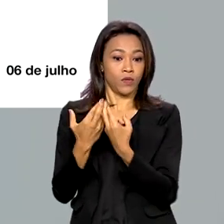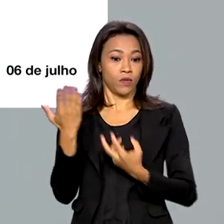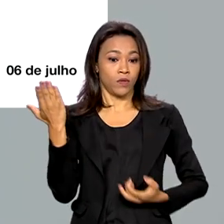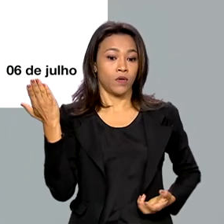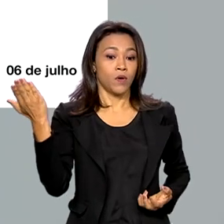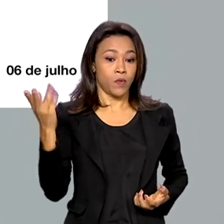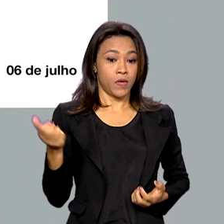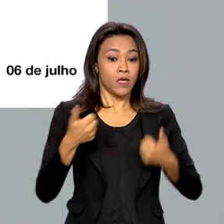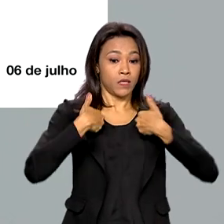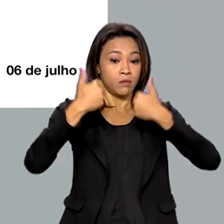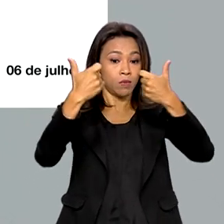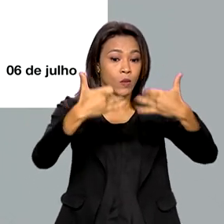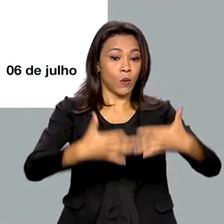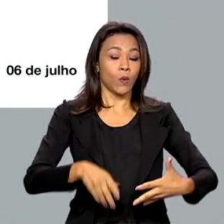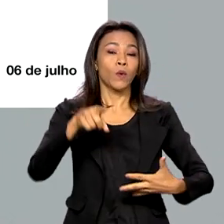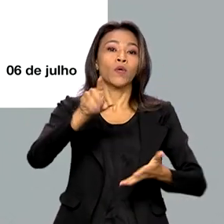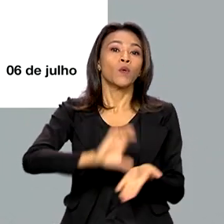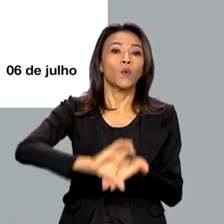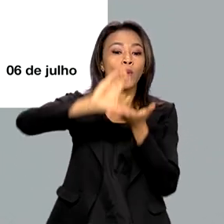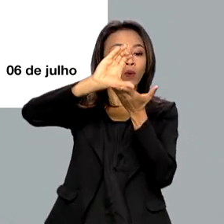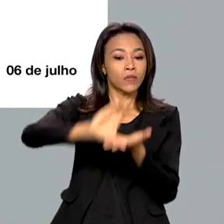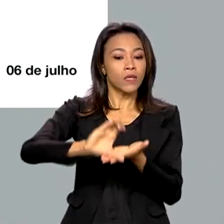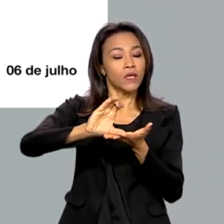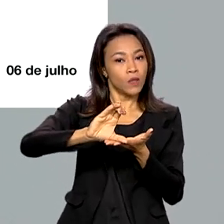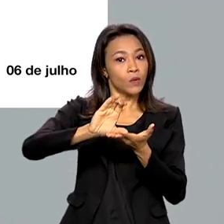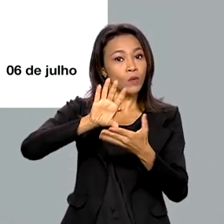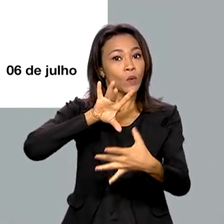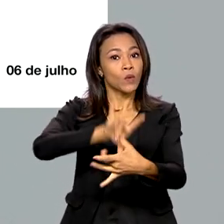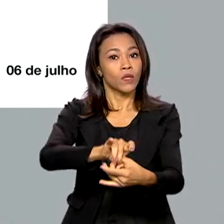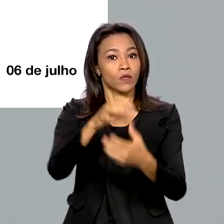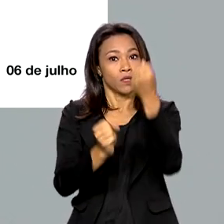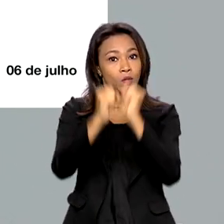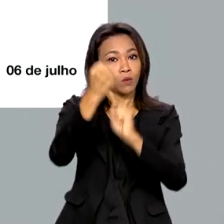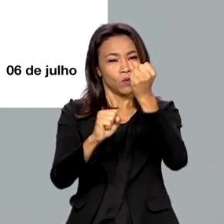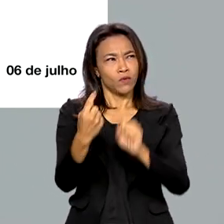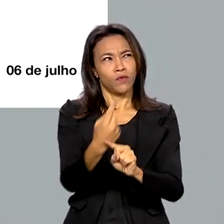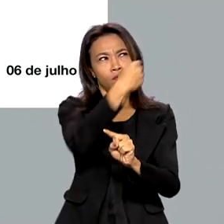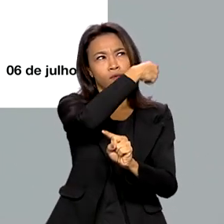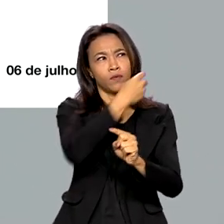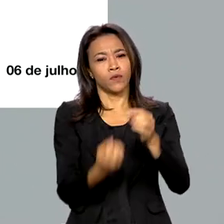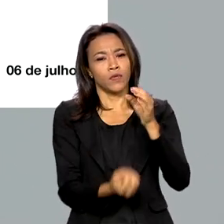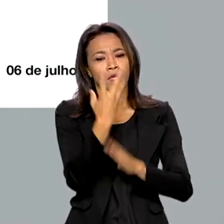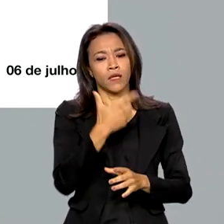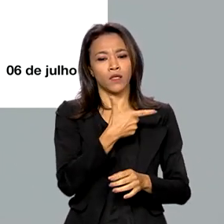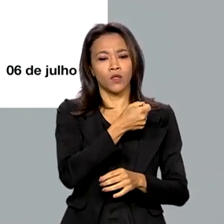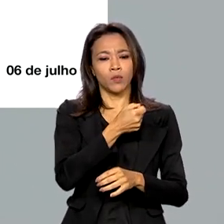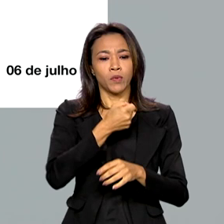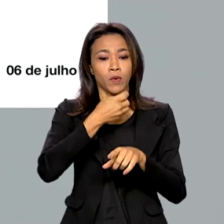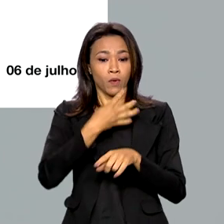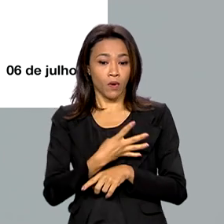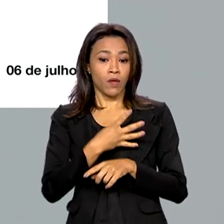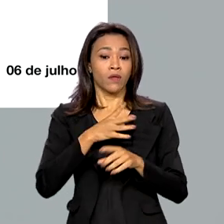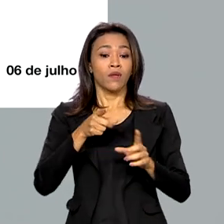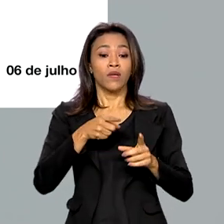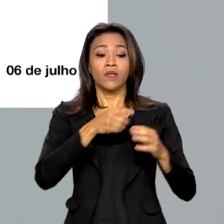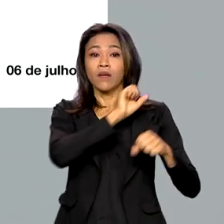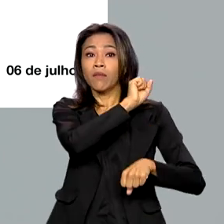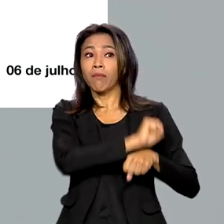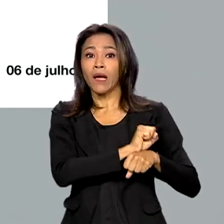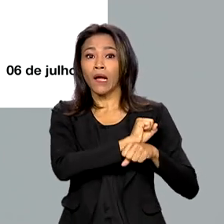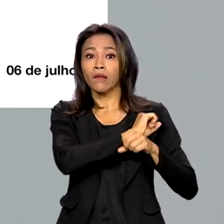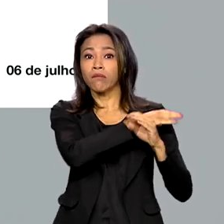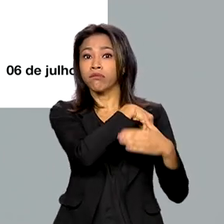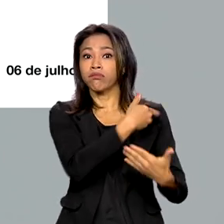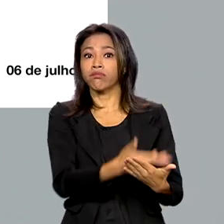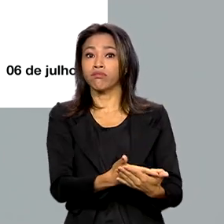disse que o Conselho Nacional de Desenvolvimento Industrial foi criado em 2004 e lembrou que estava sem funcionar há sete